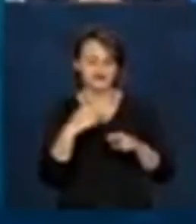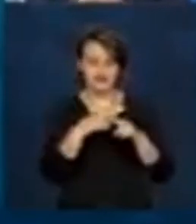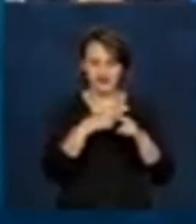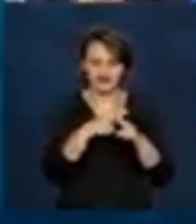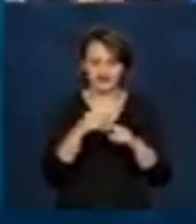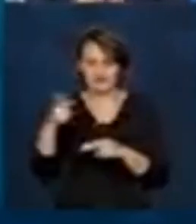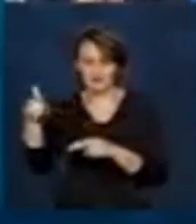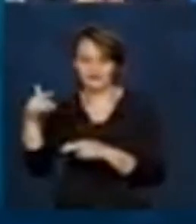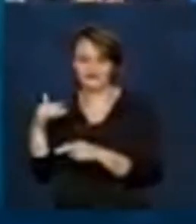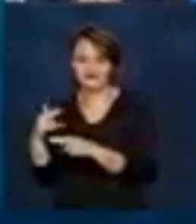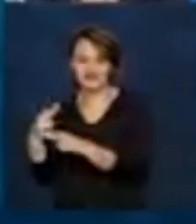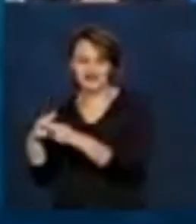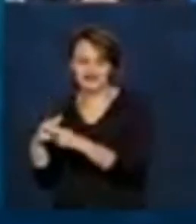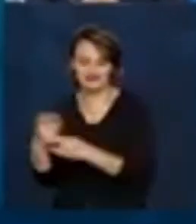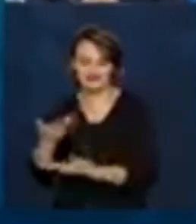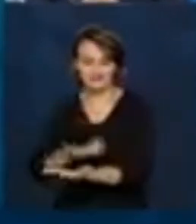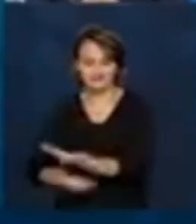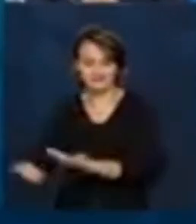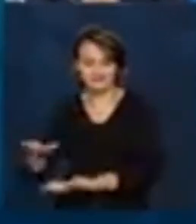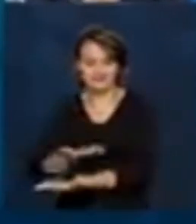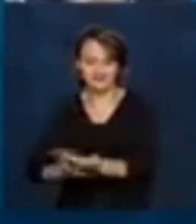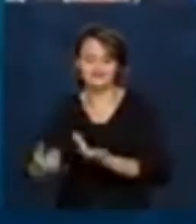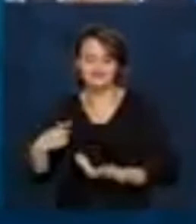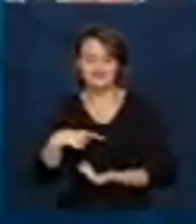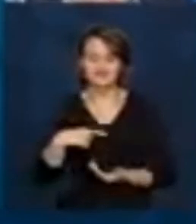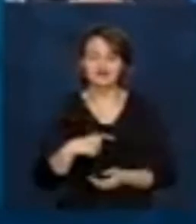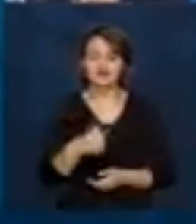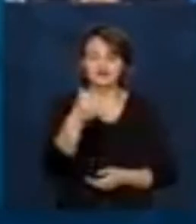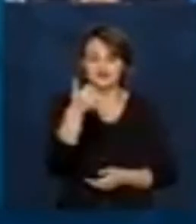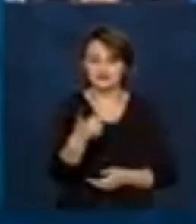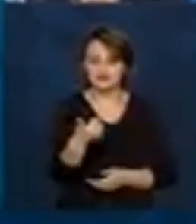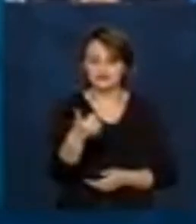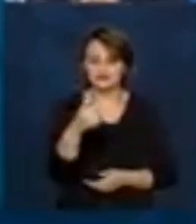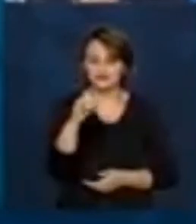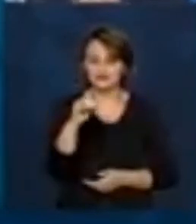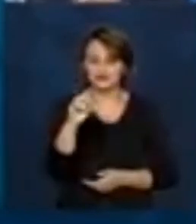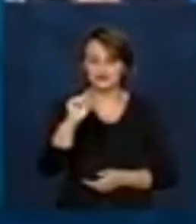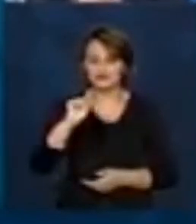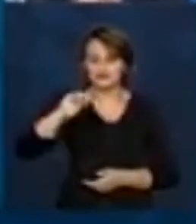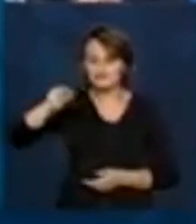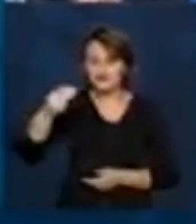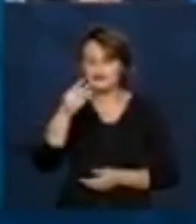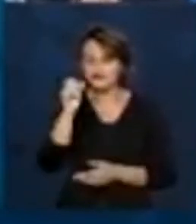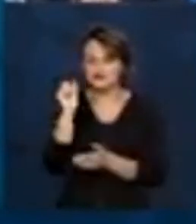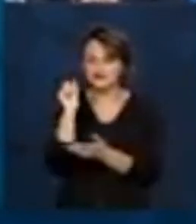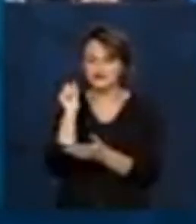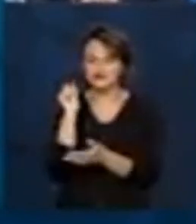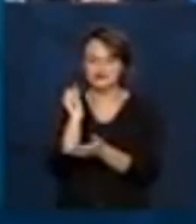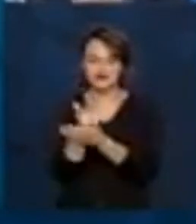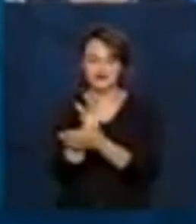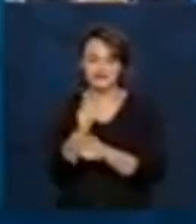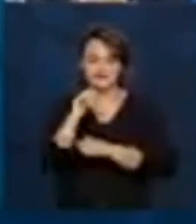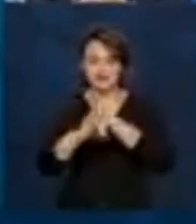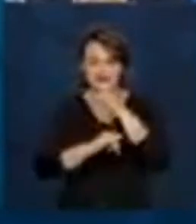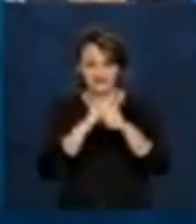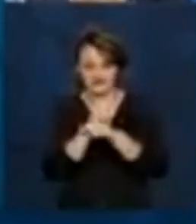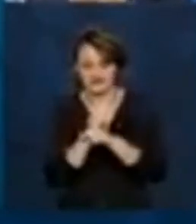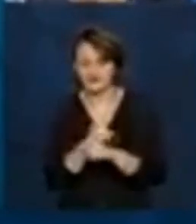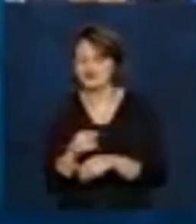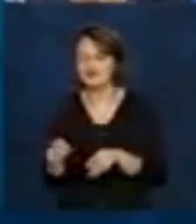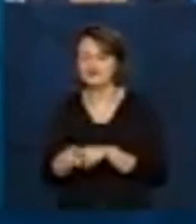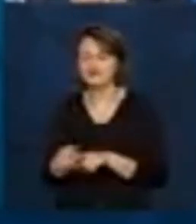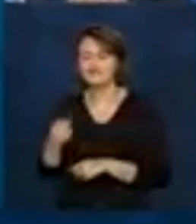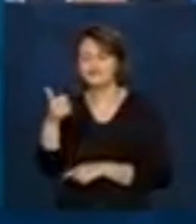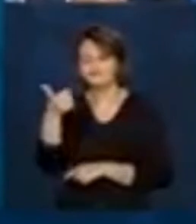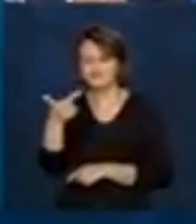112 milhões de compras virtuais, quase 25 milhões de pagamentos